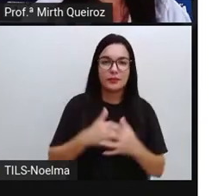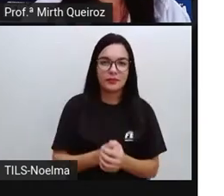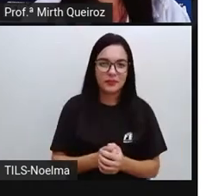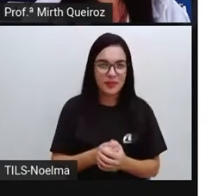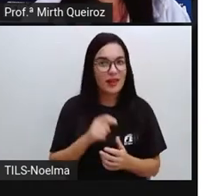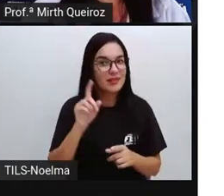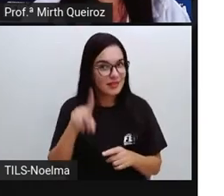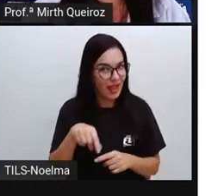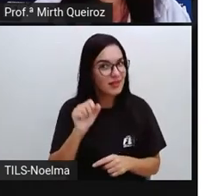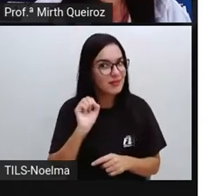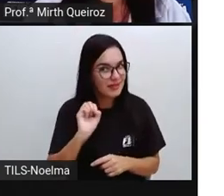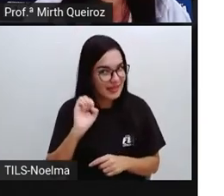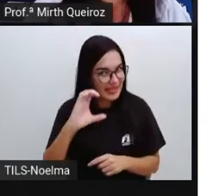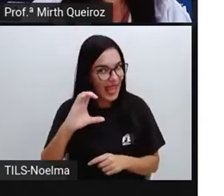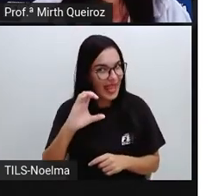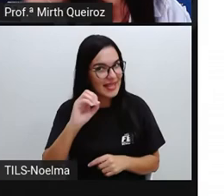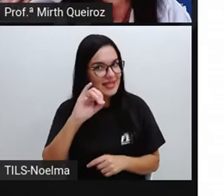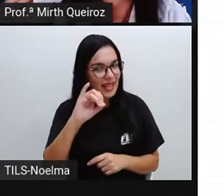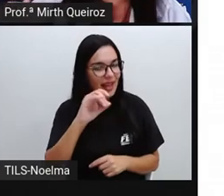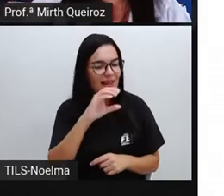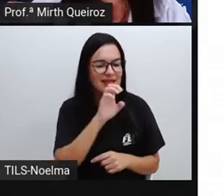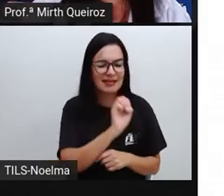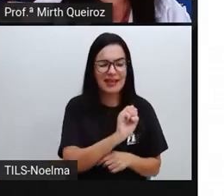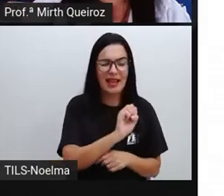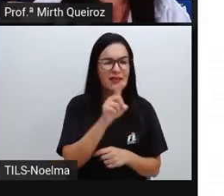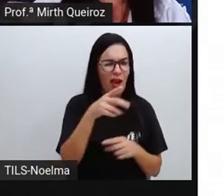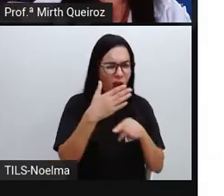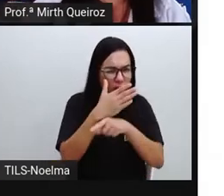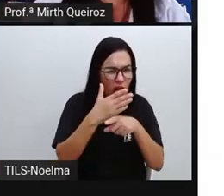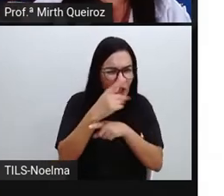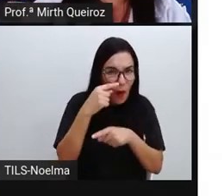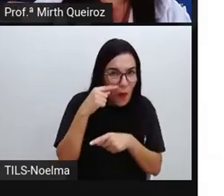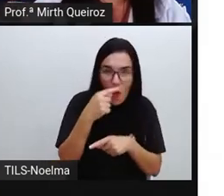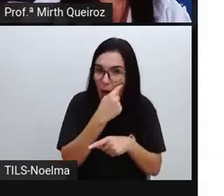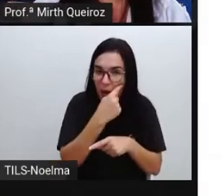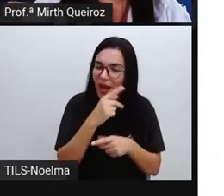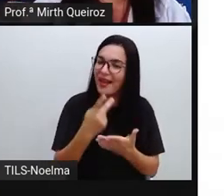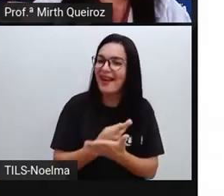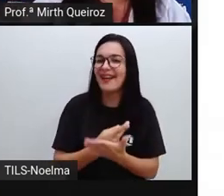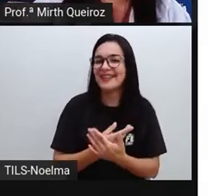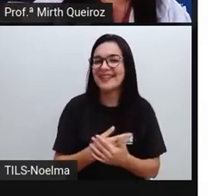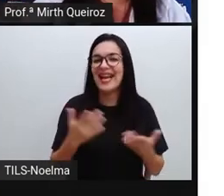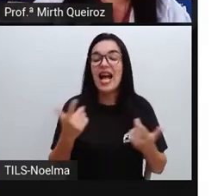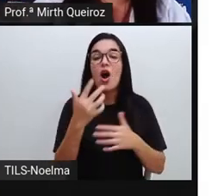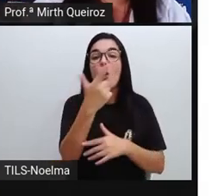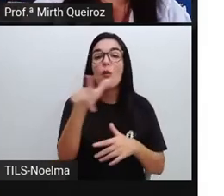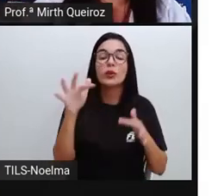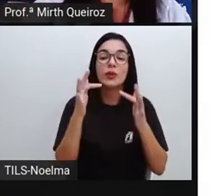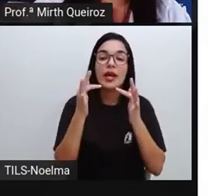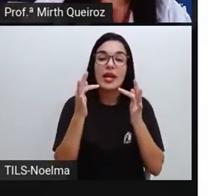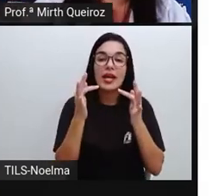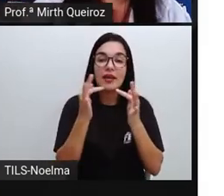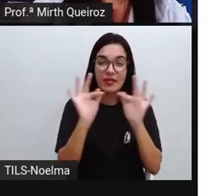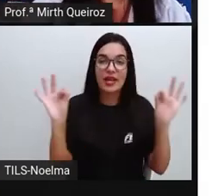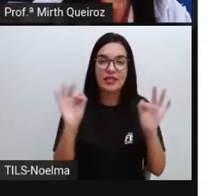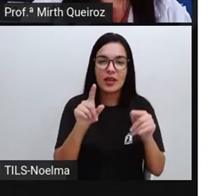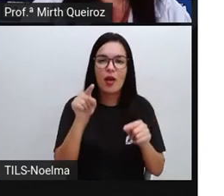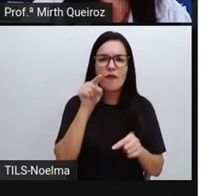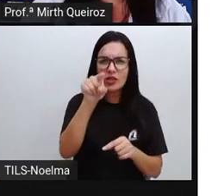seria com C. Se você colocar com S, significa cortar os olhos. Aí estaria errado, né? Aí no outro exemplo nós temos.